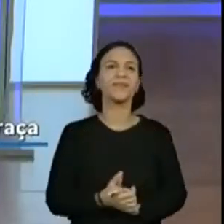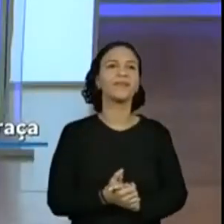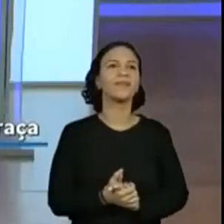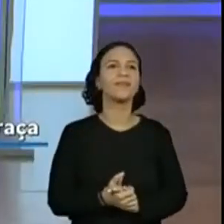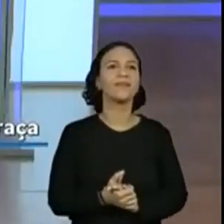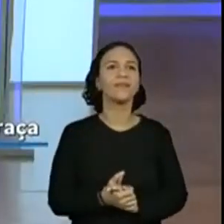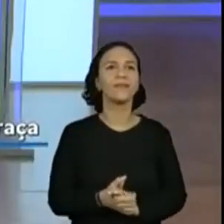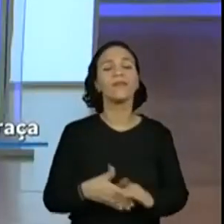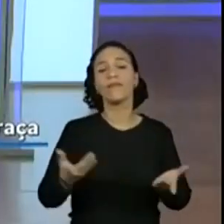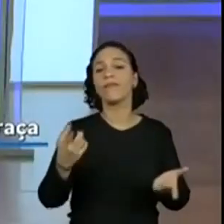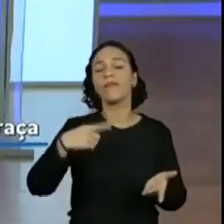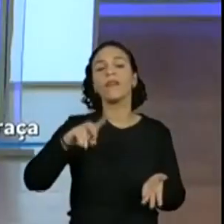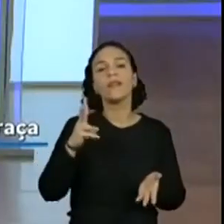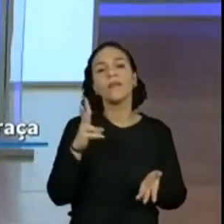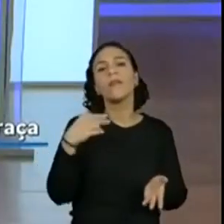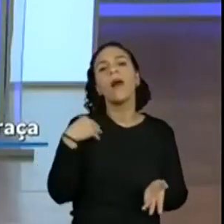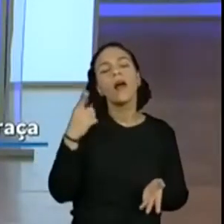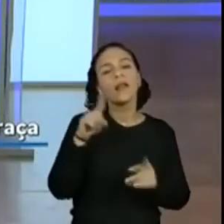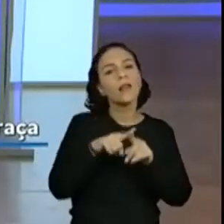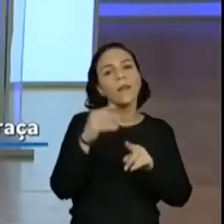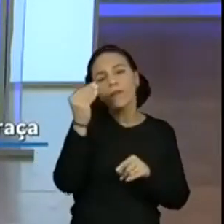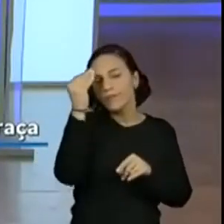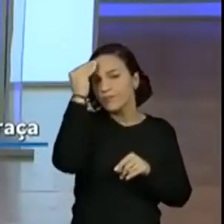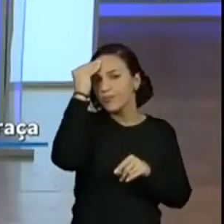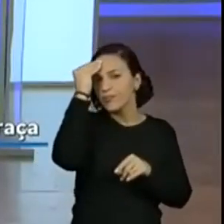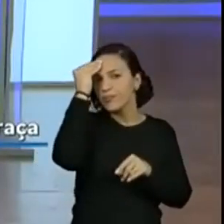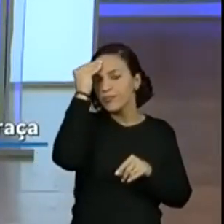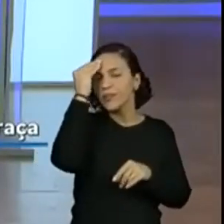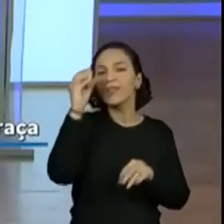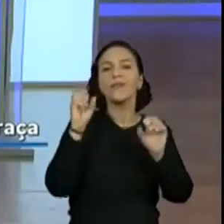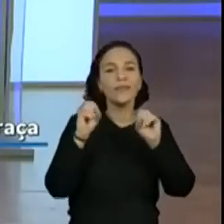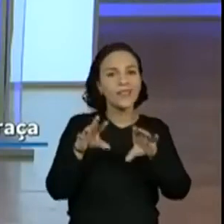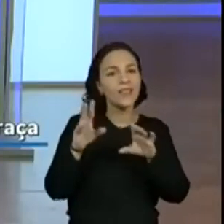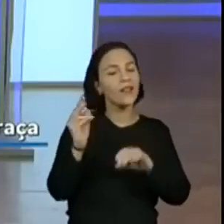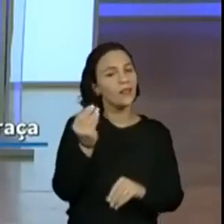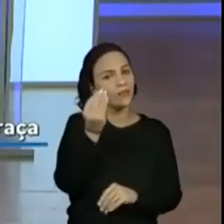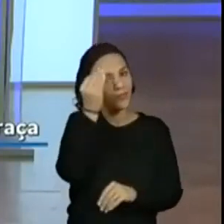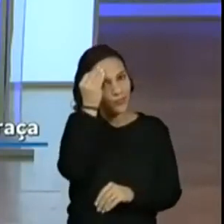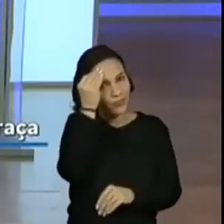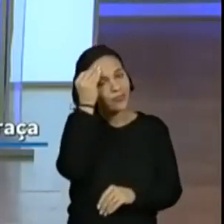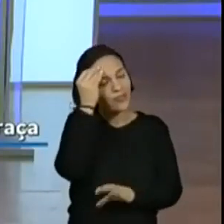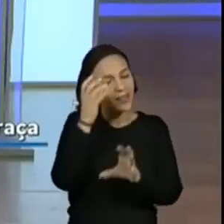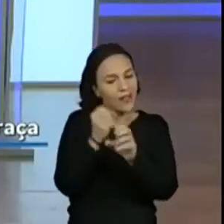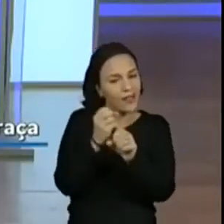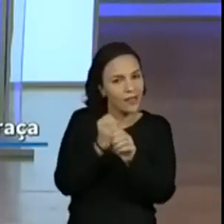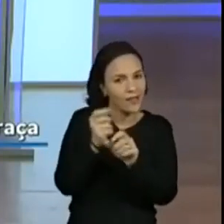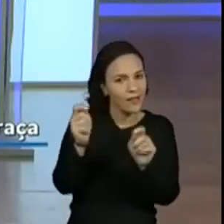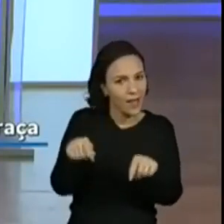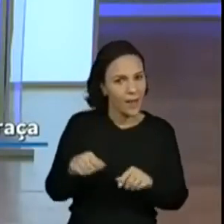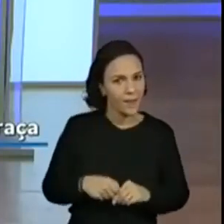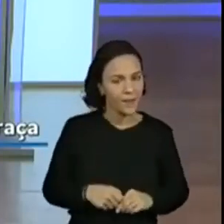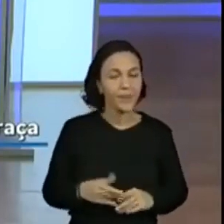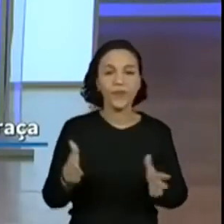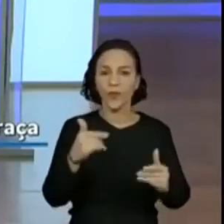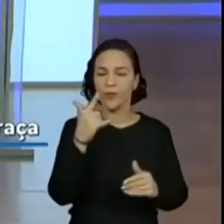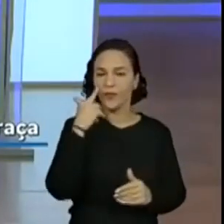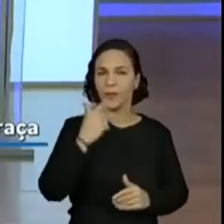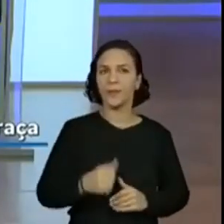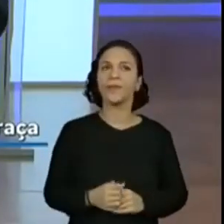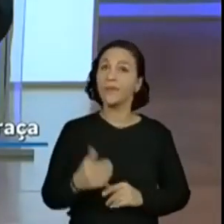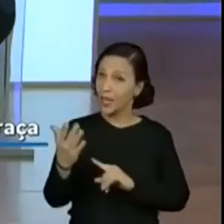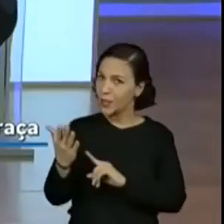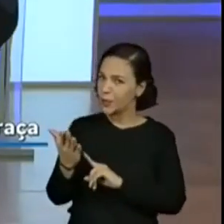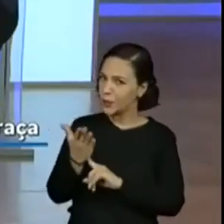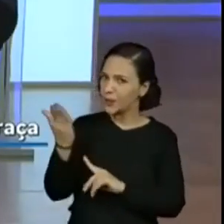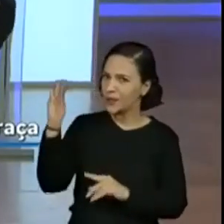dedos, o que a gente aprende a colocar na cabeça também, que eu vou ensinar aqui. Lembra? A já fez também aqui. Vamos lá então. Joyce, me